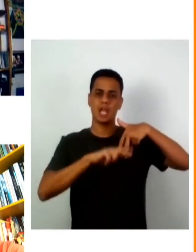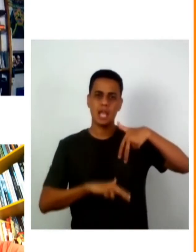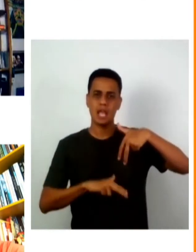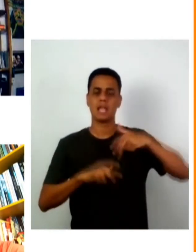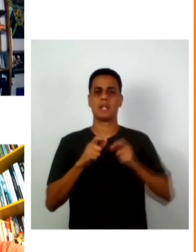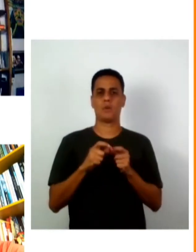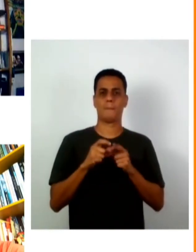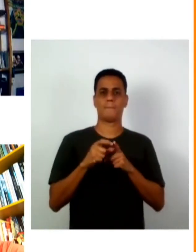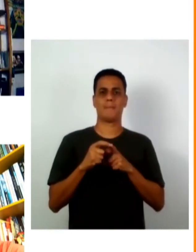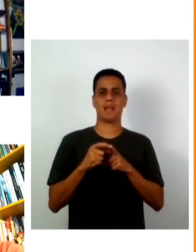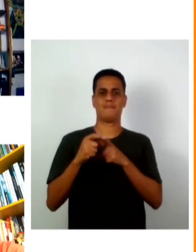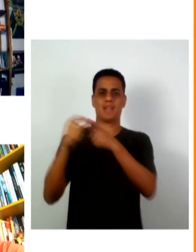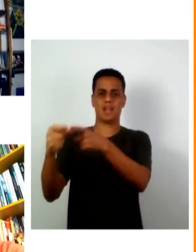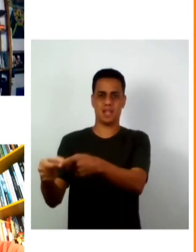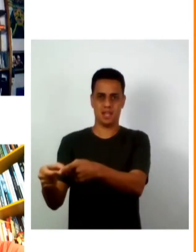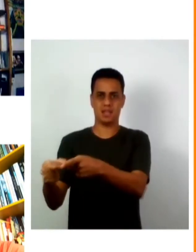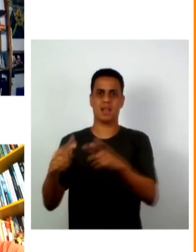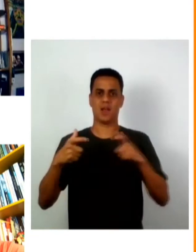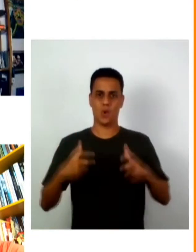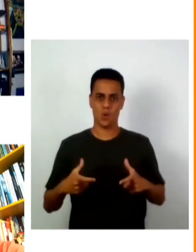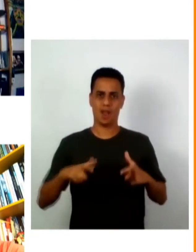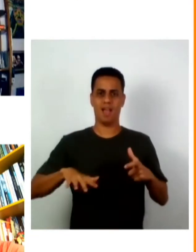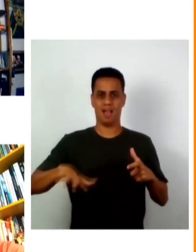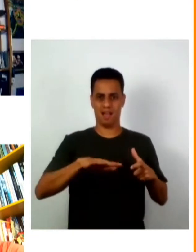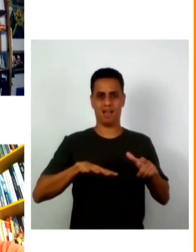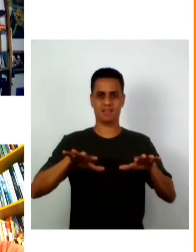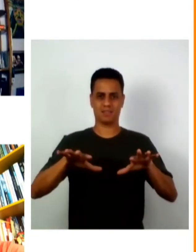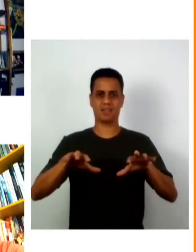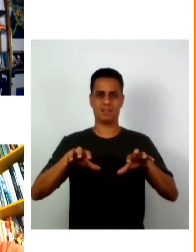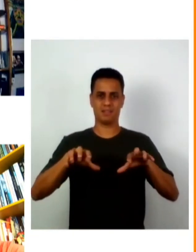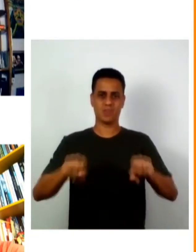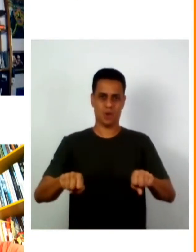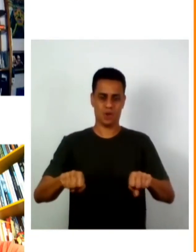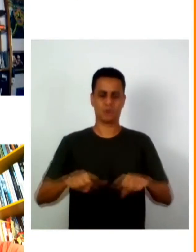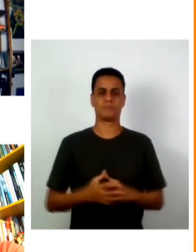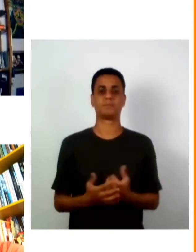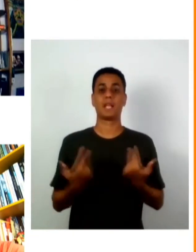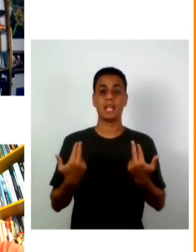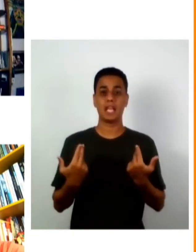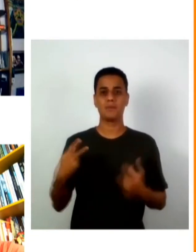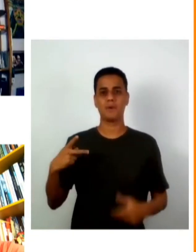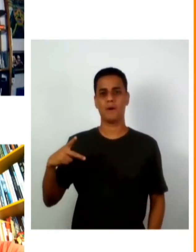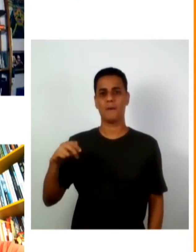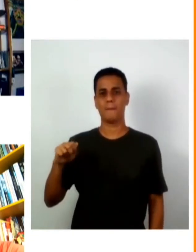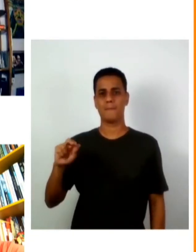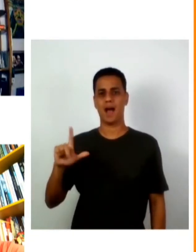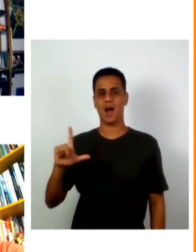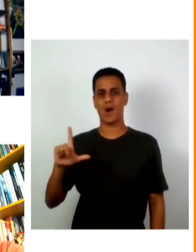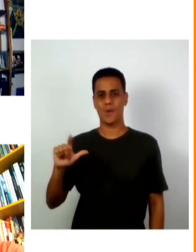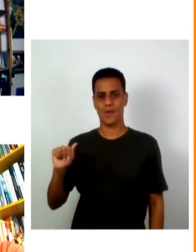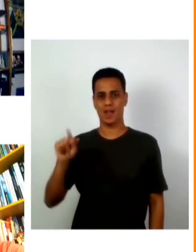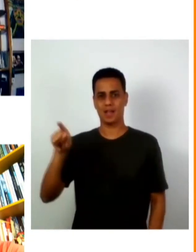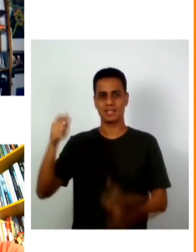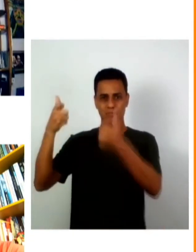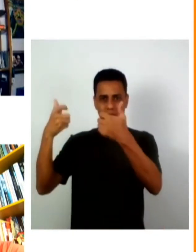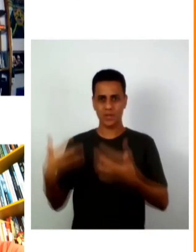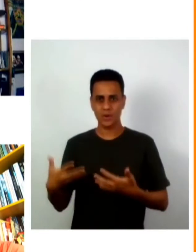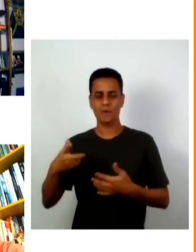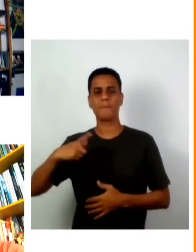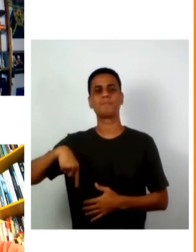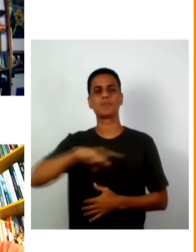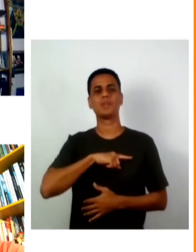e aí assim como a Paula tem falado a gente tem feito cada vez mais ter desenvolvido uma